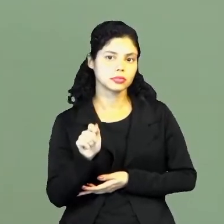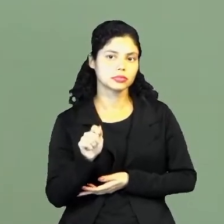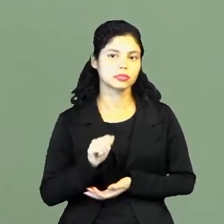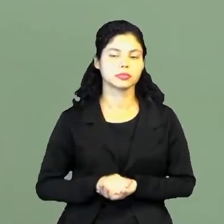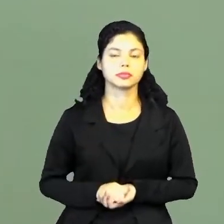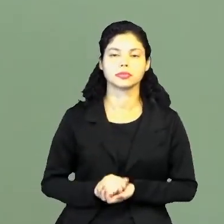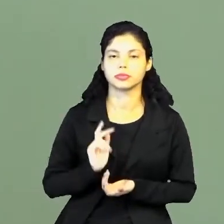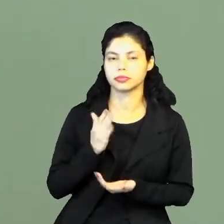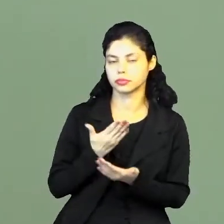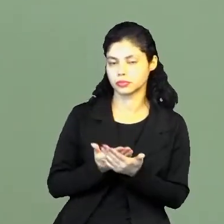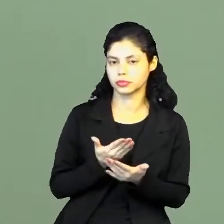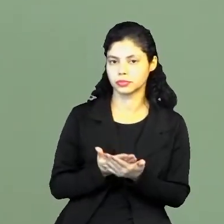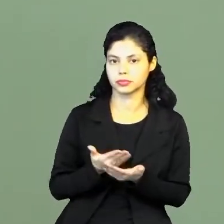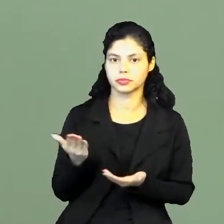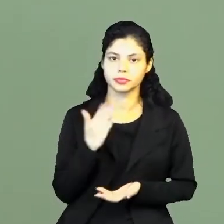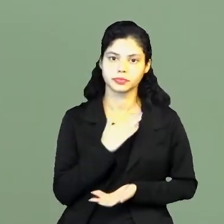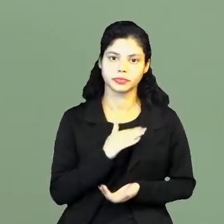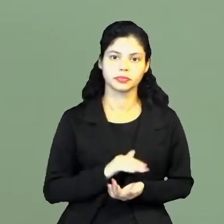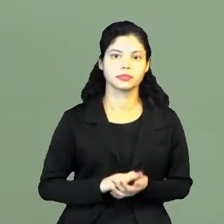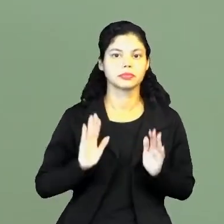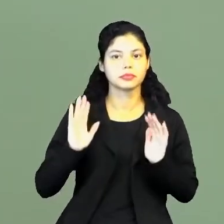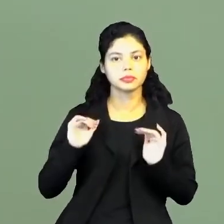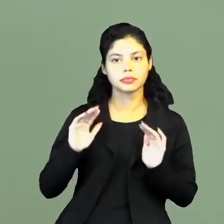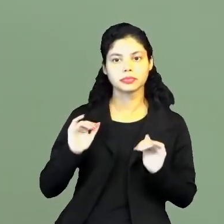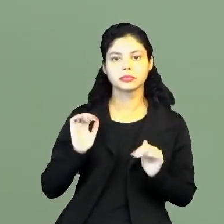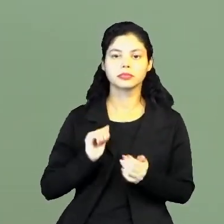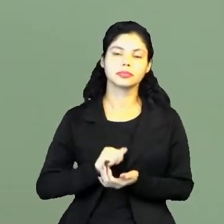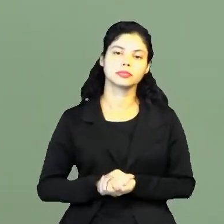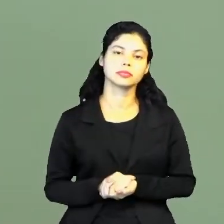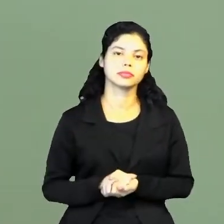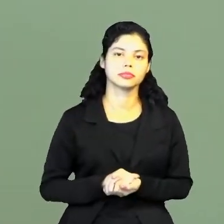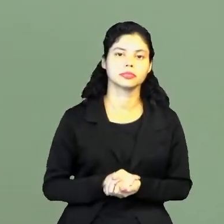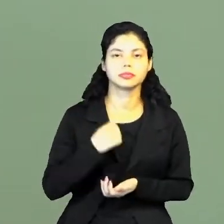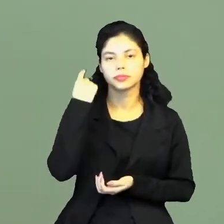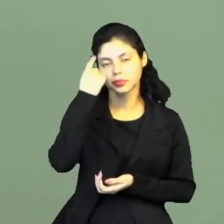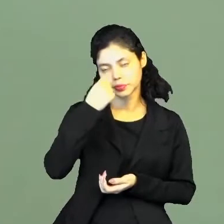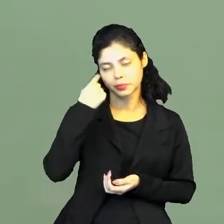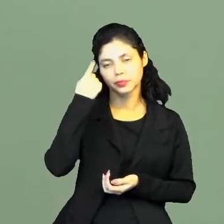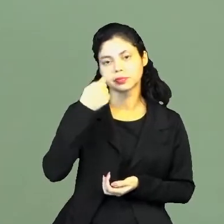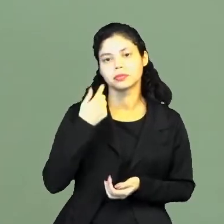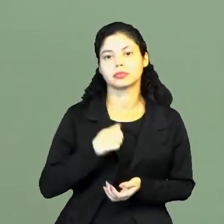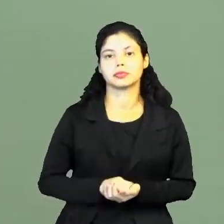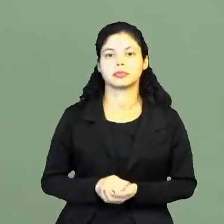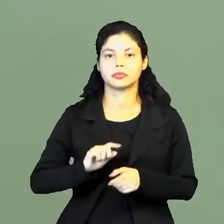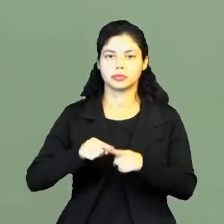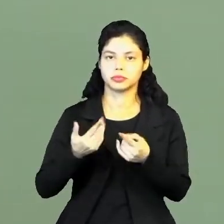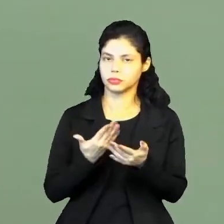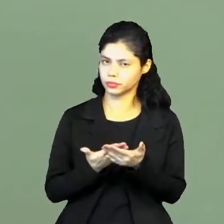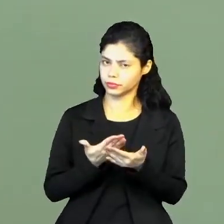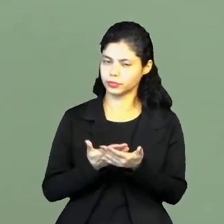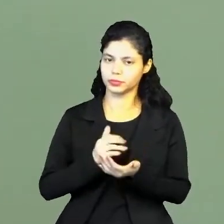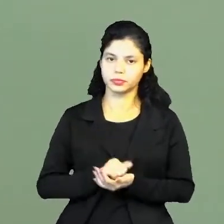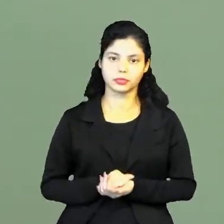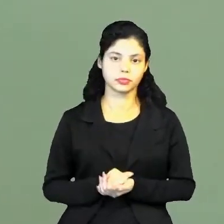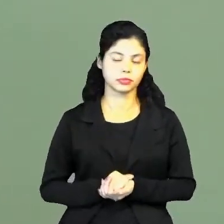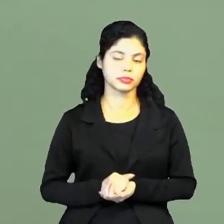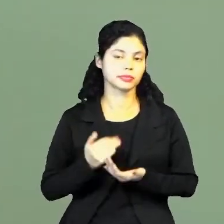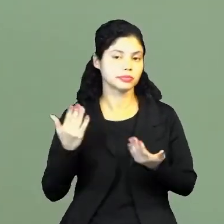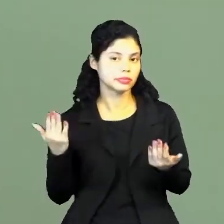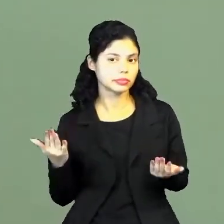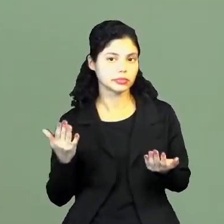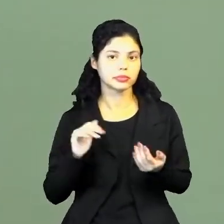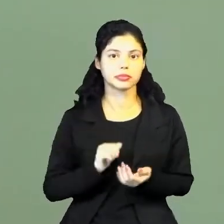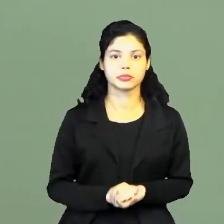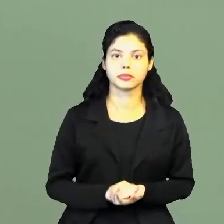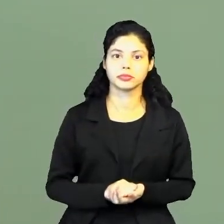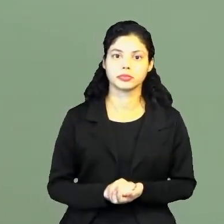estudiar. Olá, galerinha, tudo bem? Sou o professor Daniel, professor de língua espanhola. Vamos a mais uma aula. Então, galerinha,